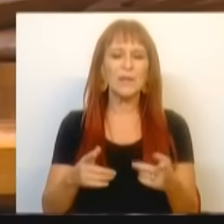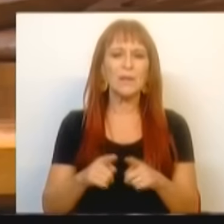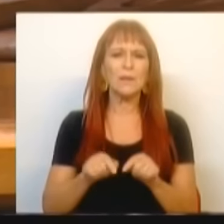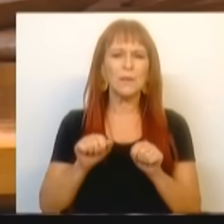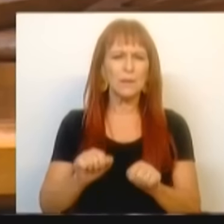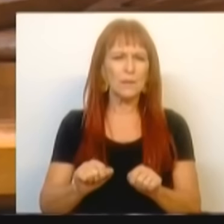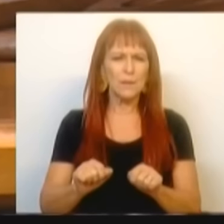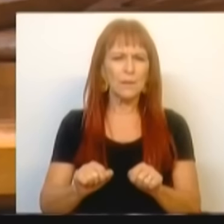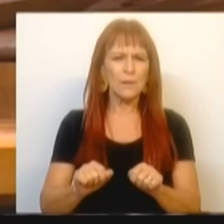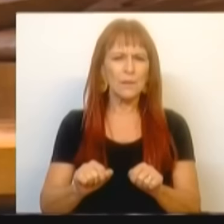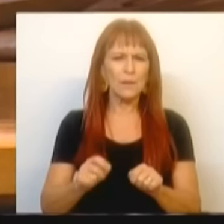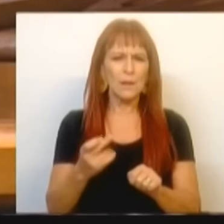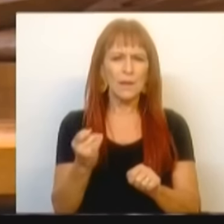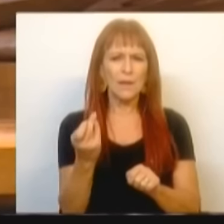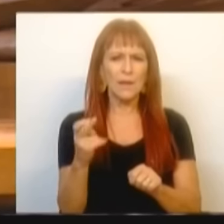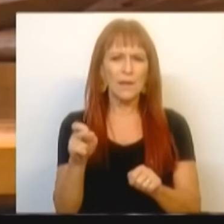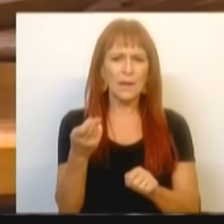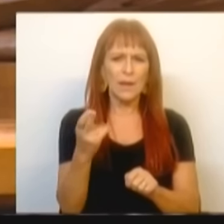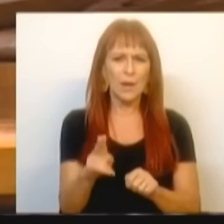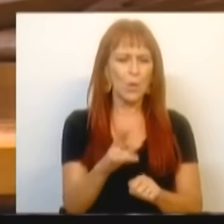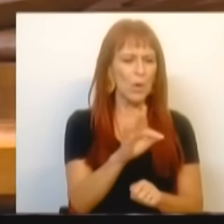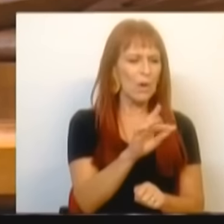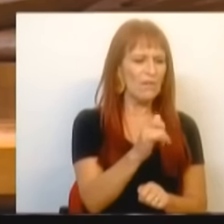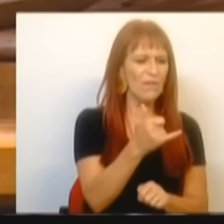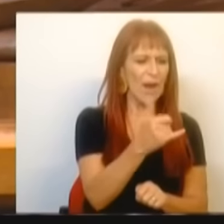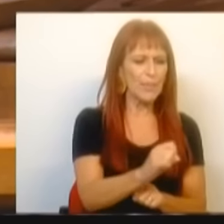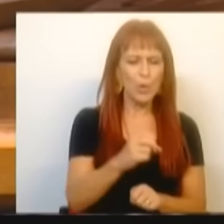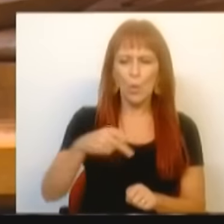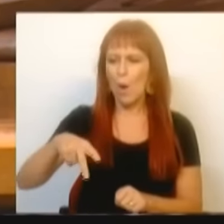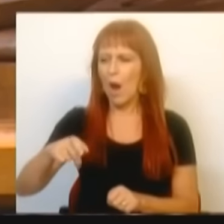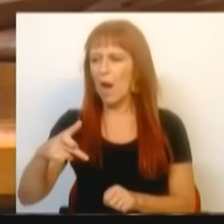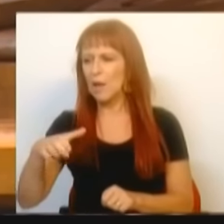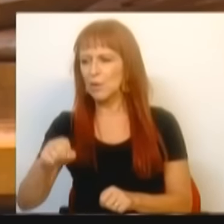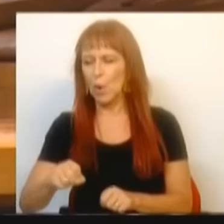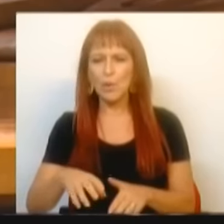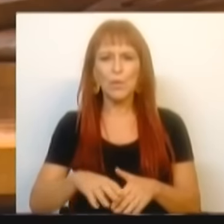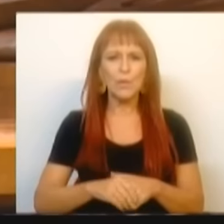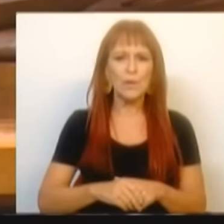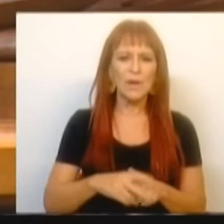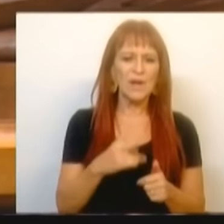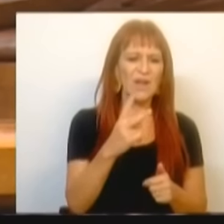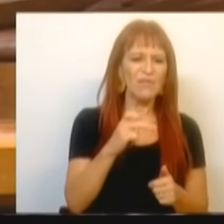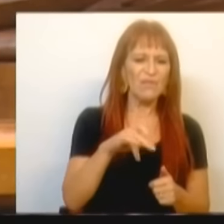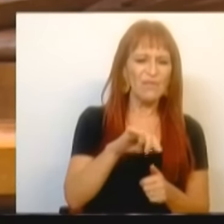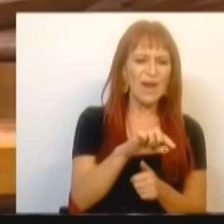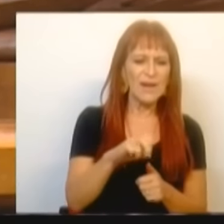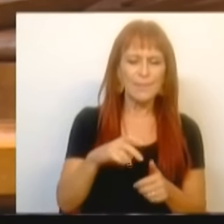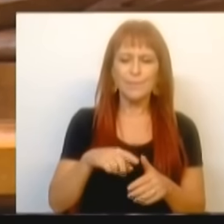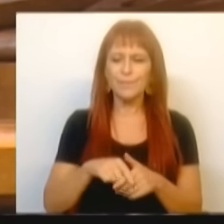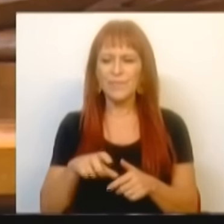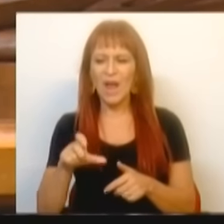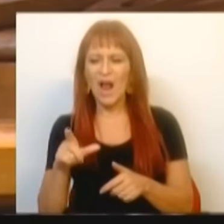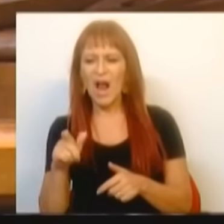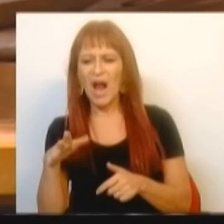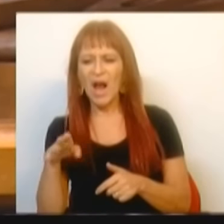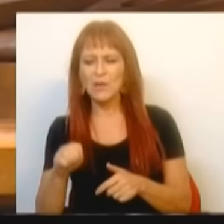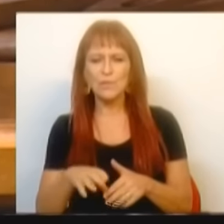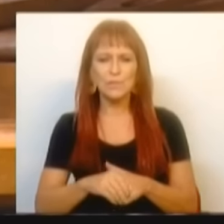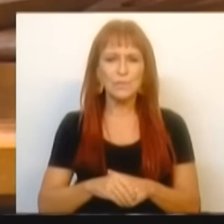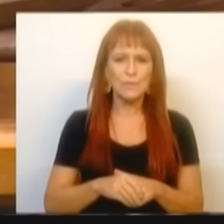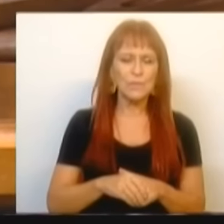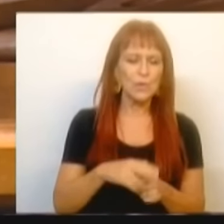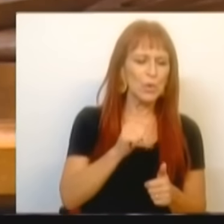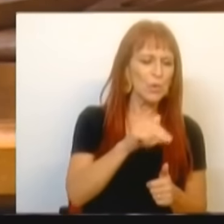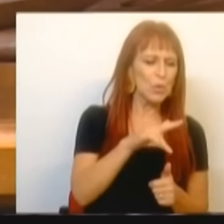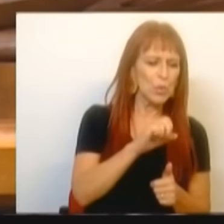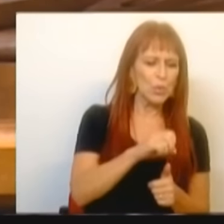Irneu, Fábio, António, Vânia, Carlos, Nuno,